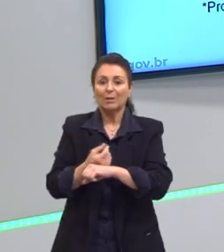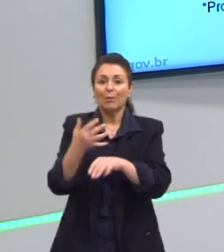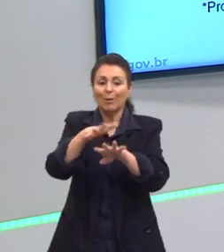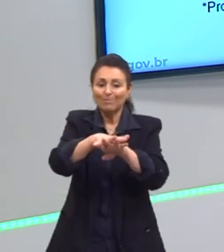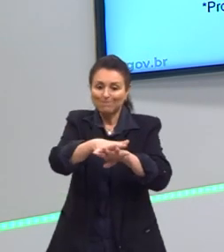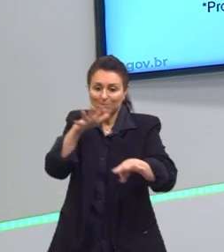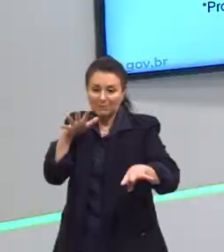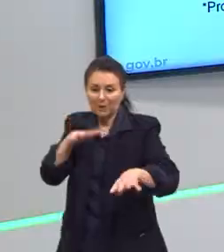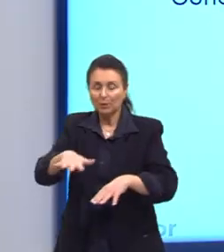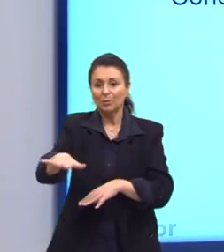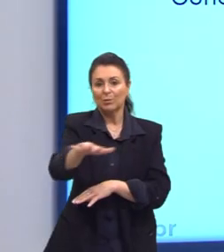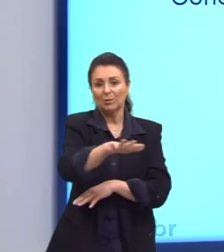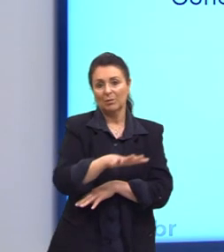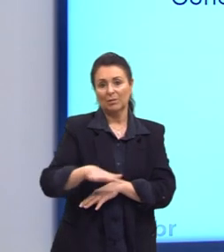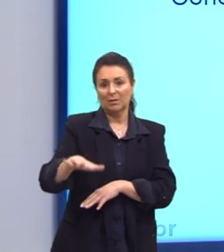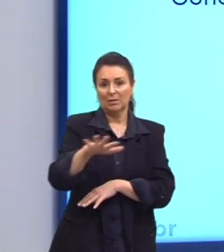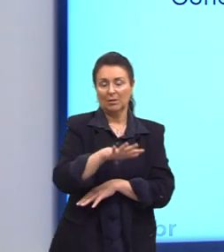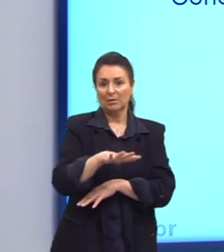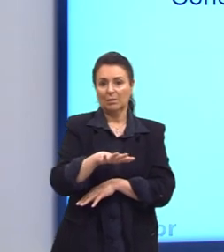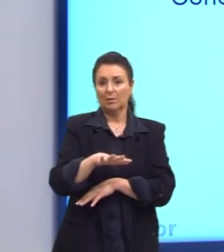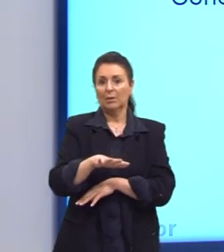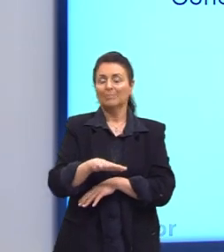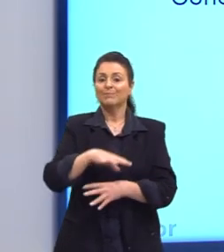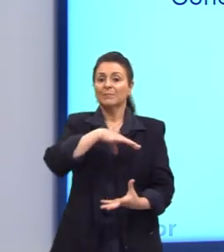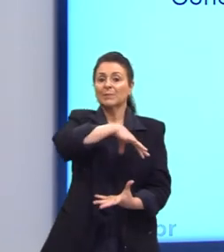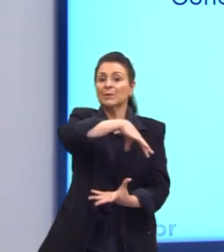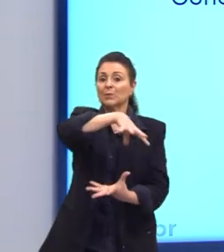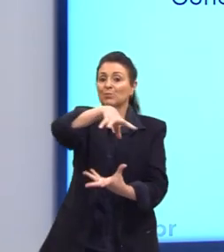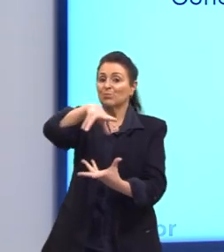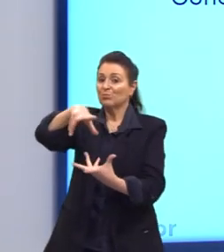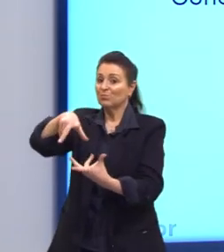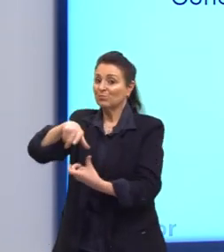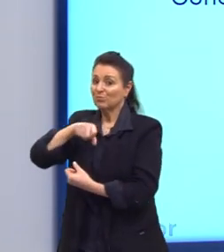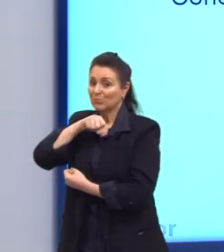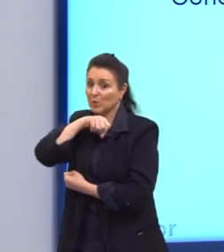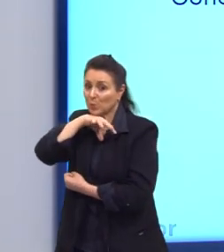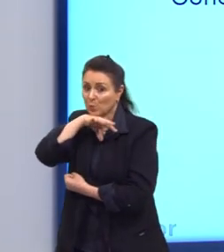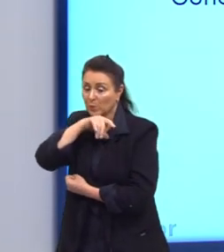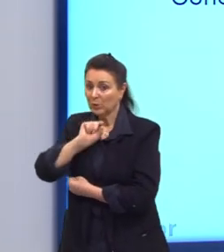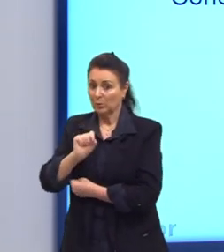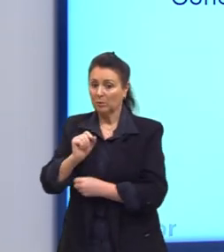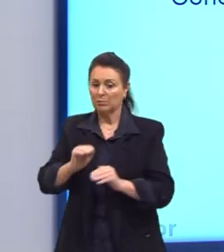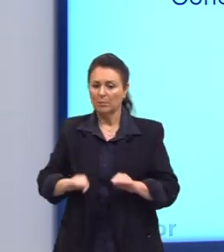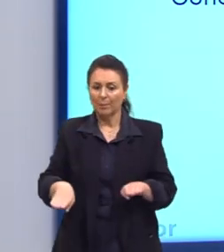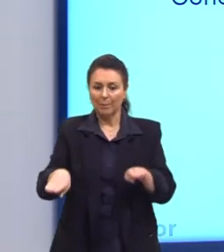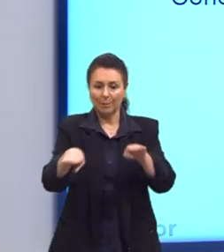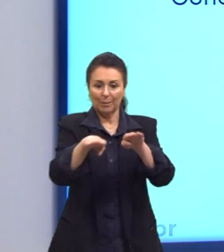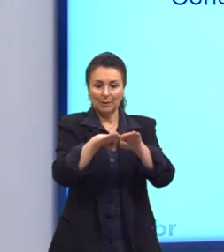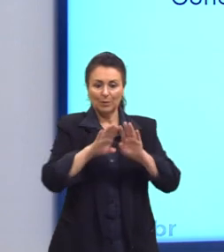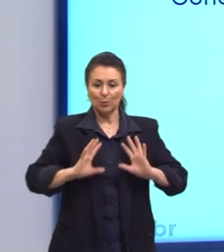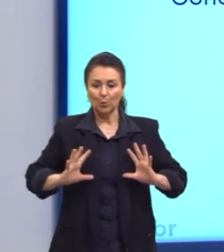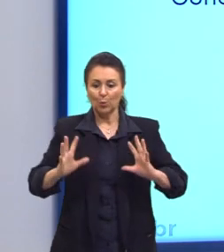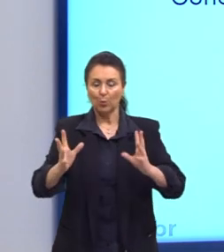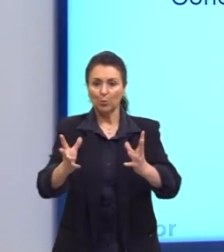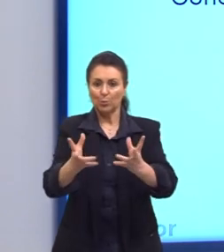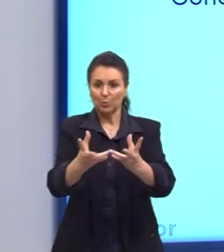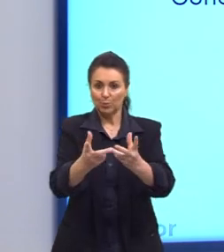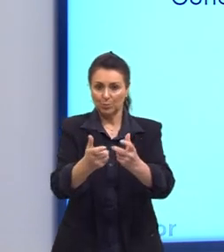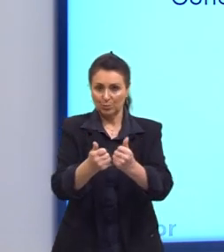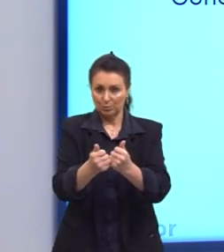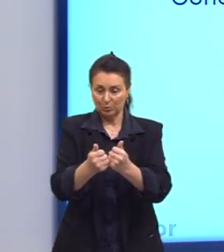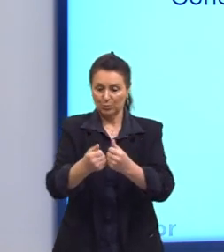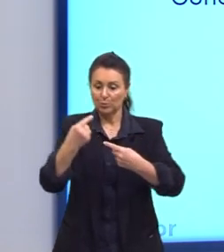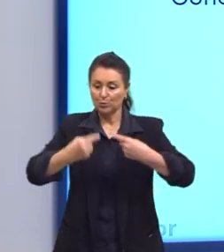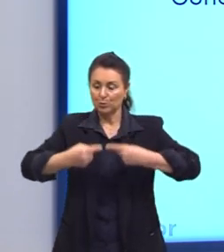do mercado. Desvantagens da globalização. Padronização do consumo. Nós